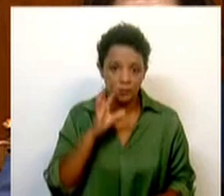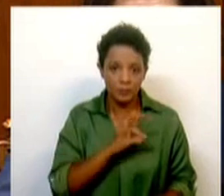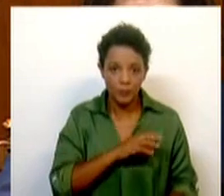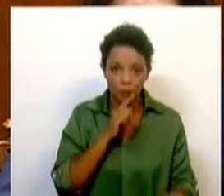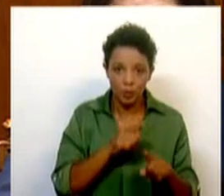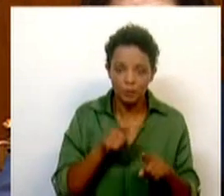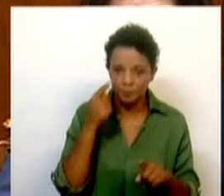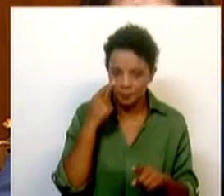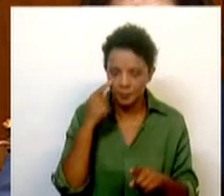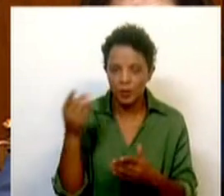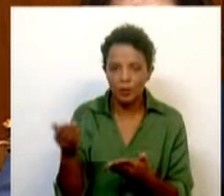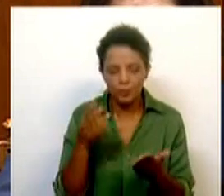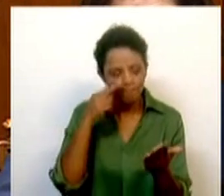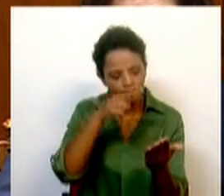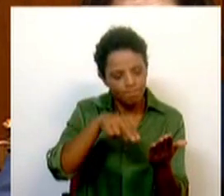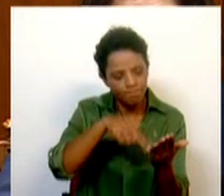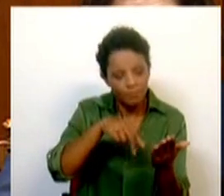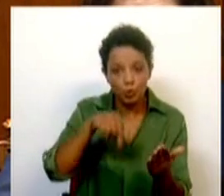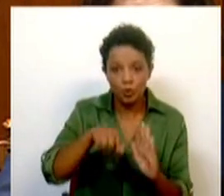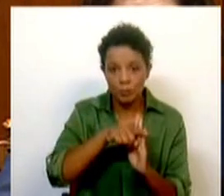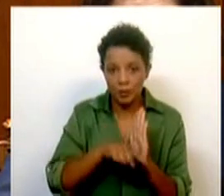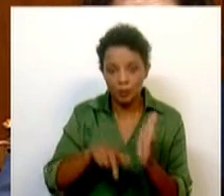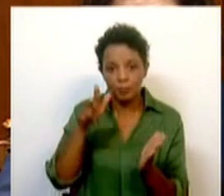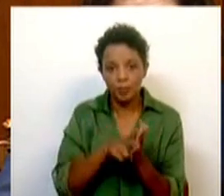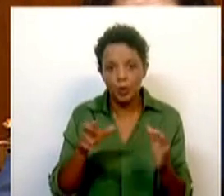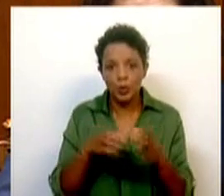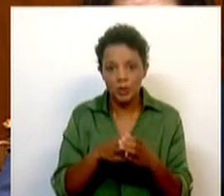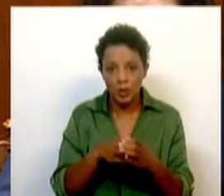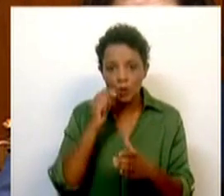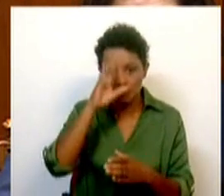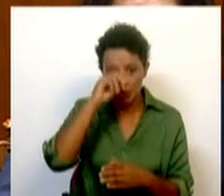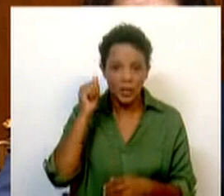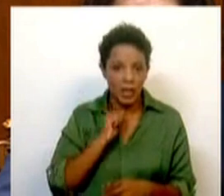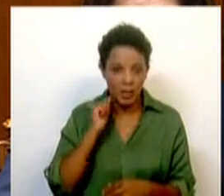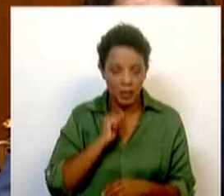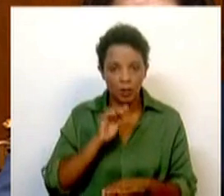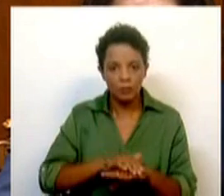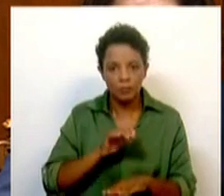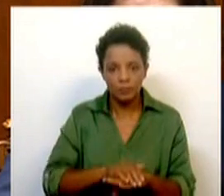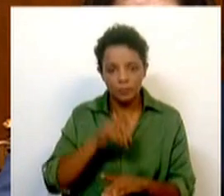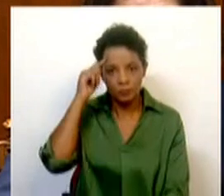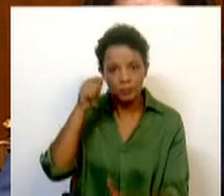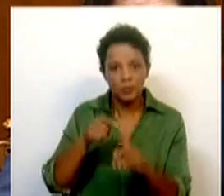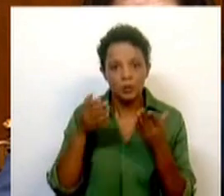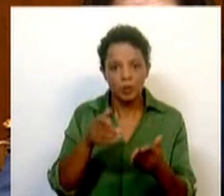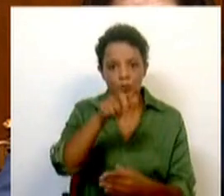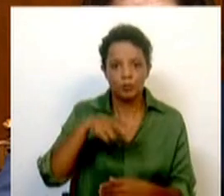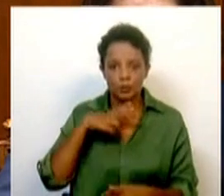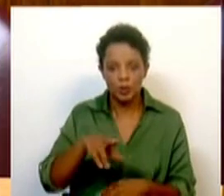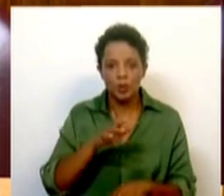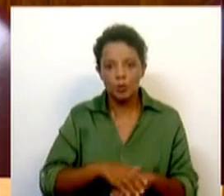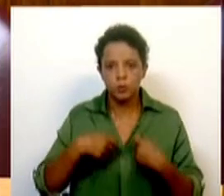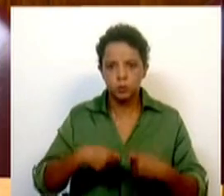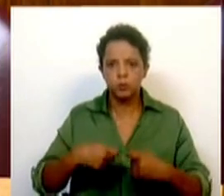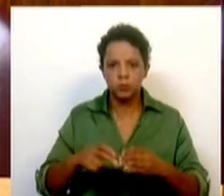Deputado, convido-o a analisar com atenção as medidas que foram hoje aprovadas no Conselho de Ministros em Leiria, visam justamente ajudar os portugueses a enfrentar os